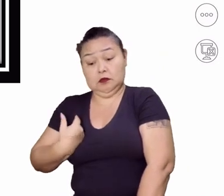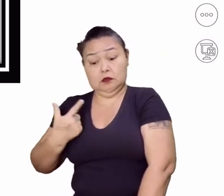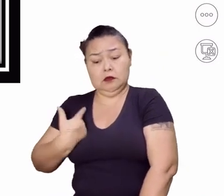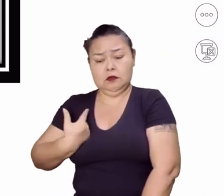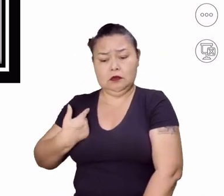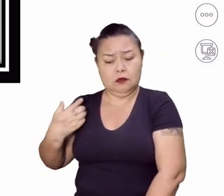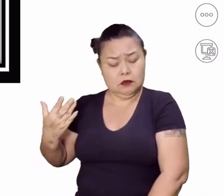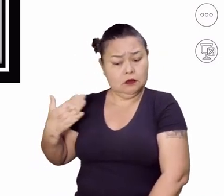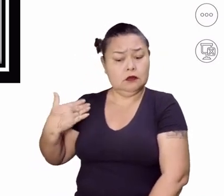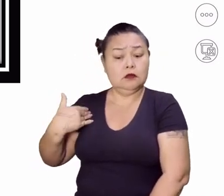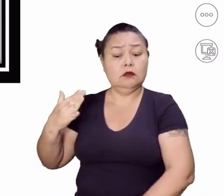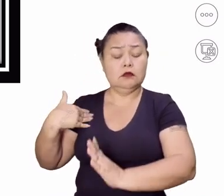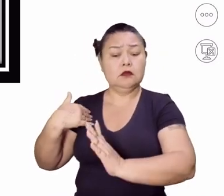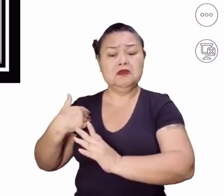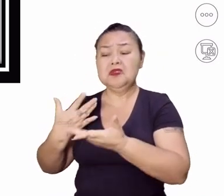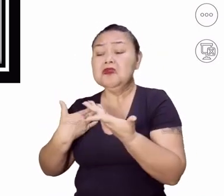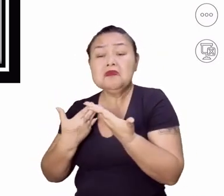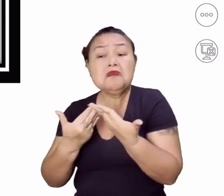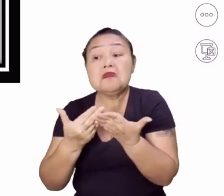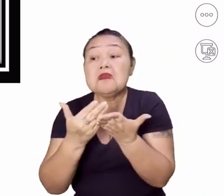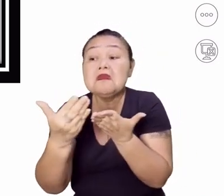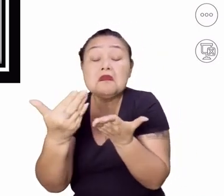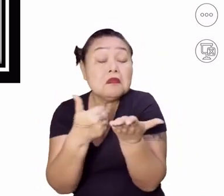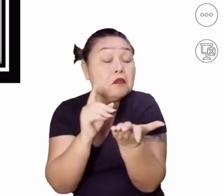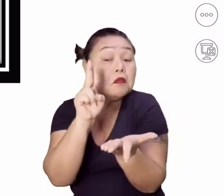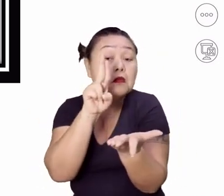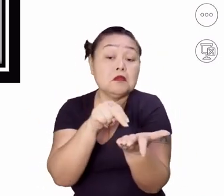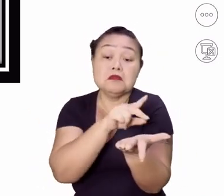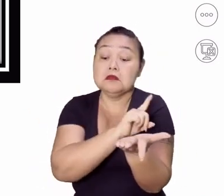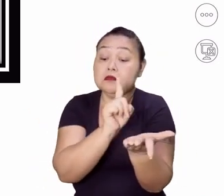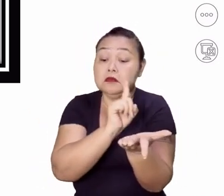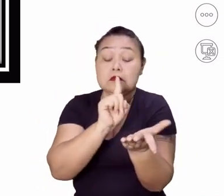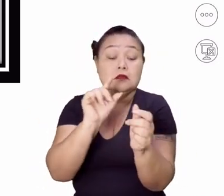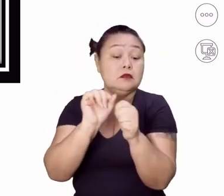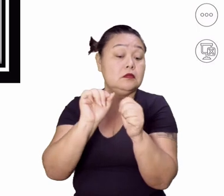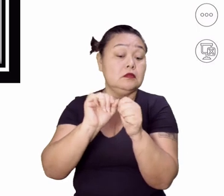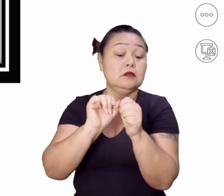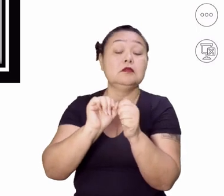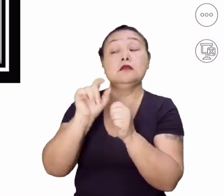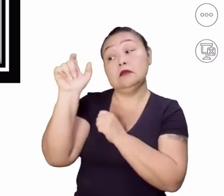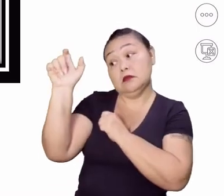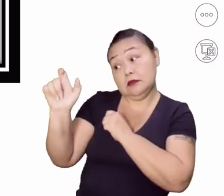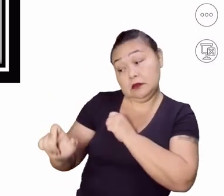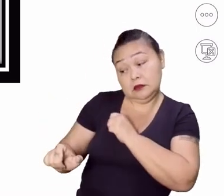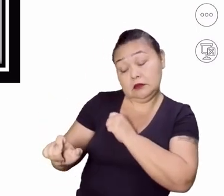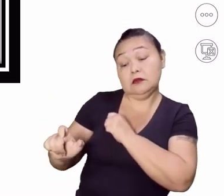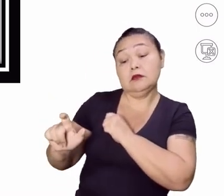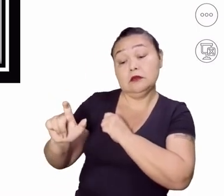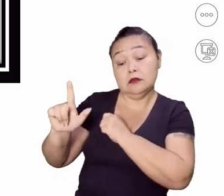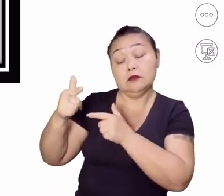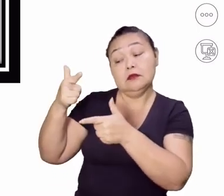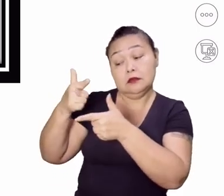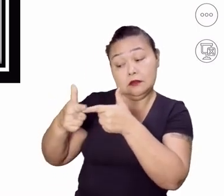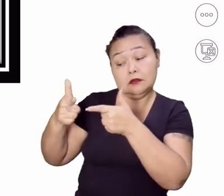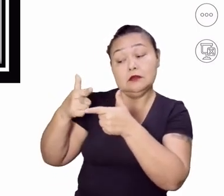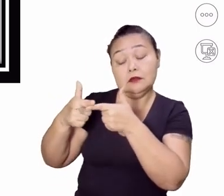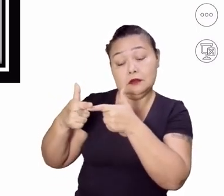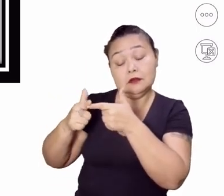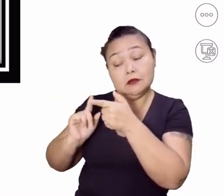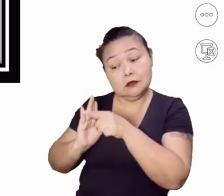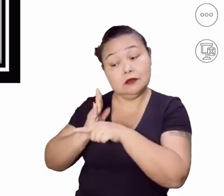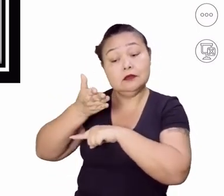a carga toda para mim, mas eu não gosto de dividir com ninguém. Essa pessoa, provavelmente, ela vai ter problemas